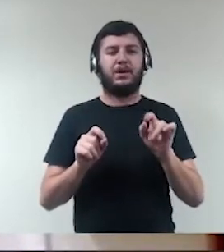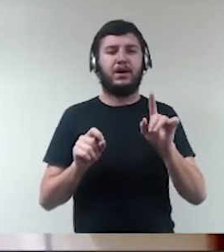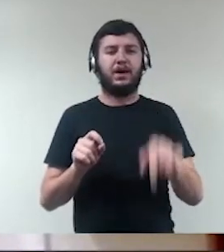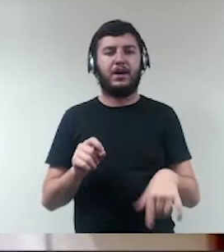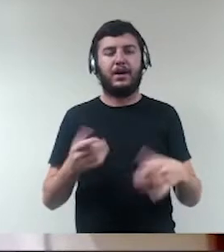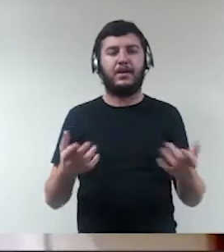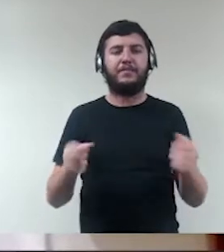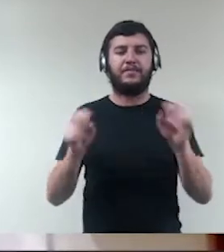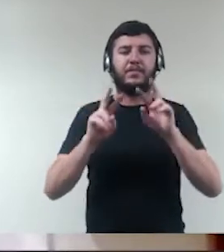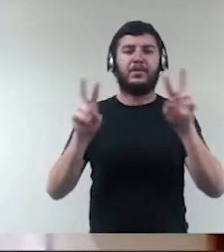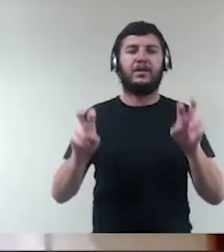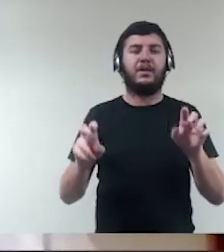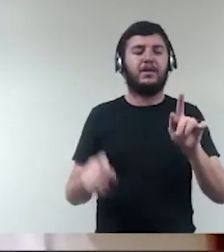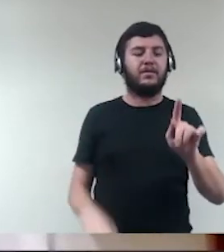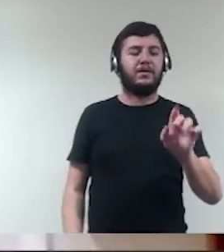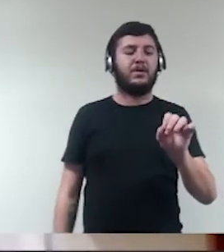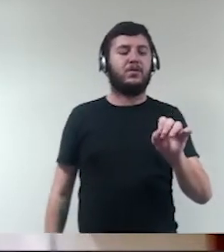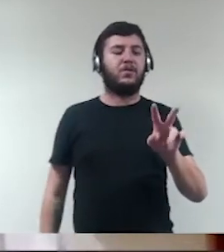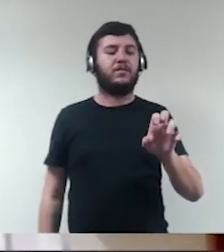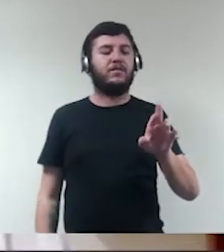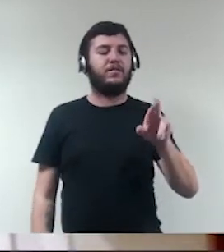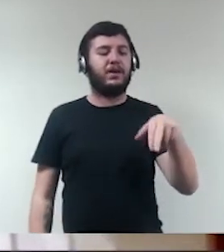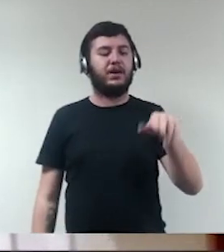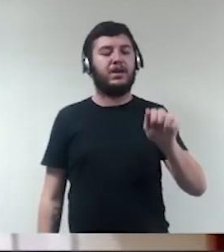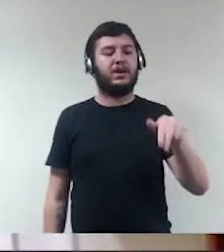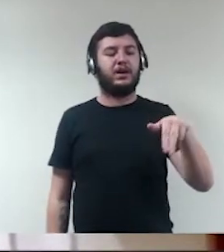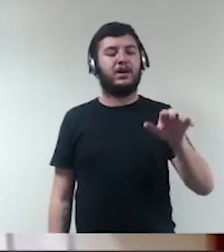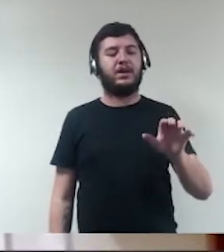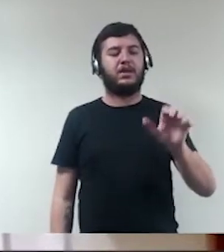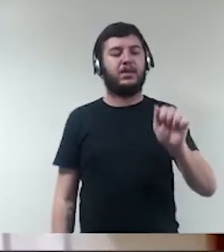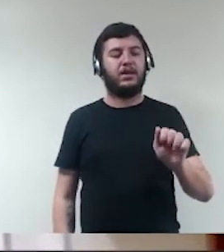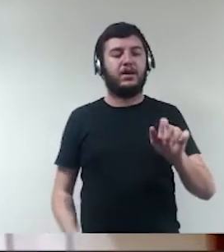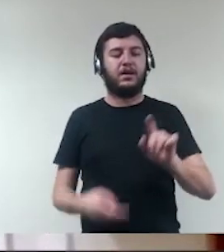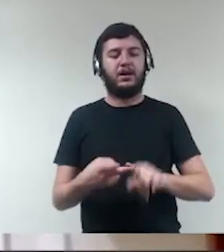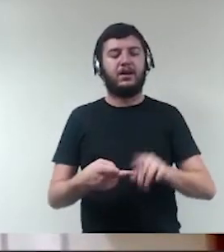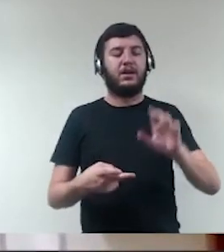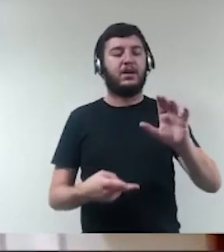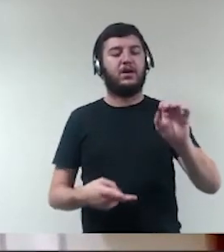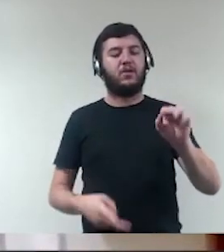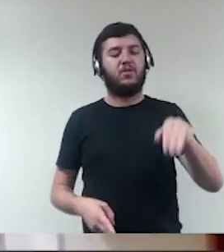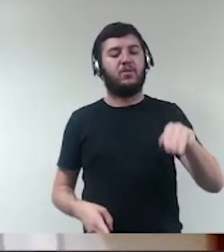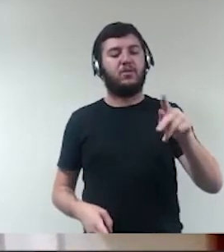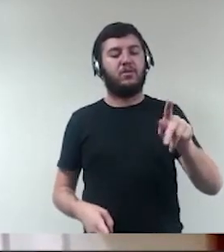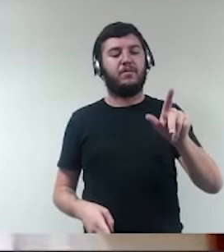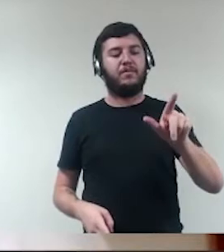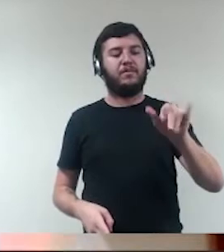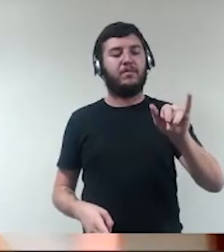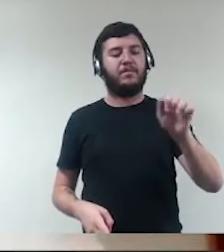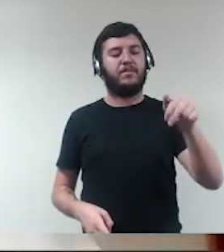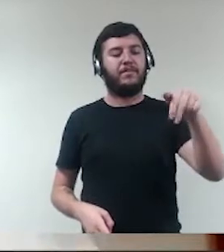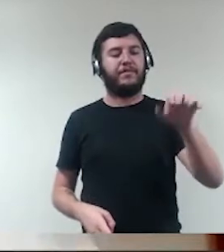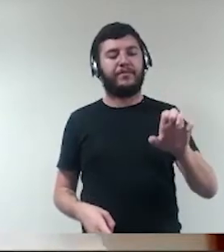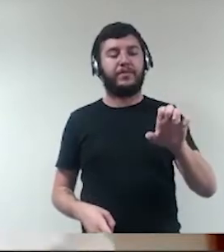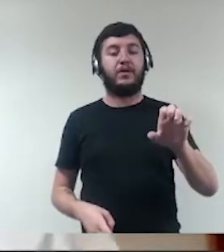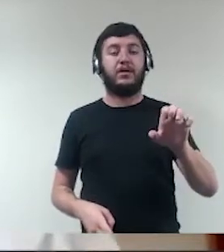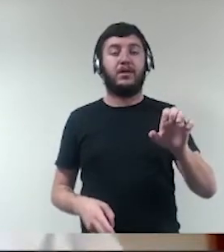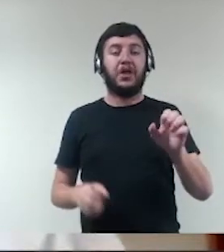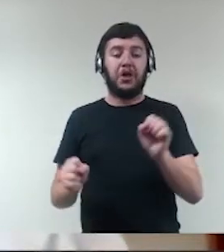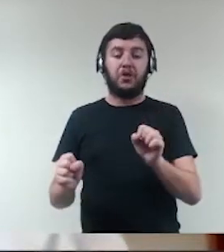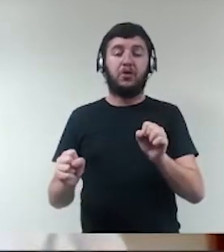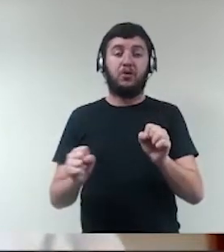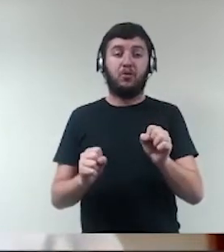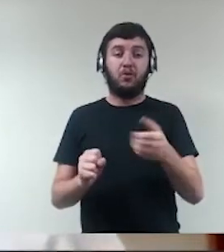governança e do compliance no poder público, de onde é que surge isso, o que